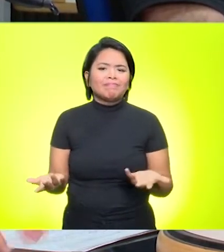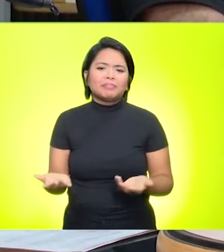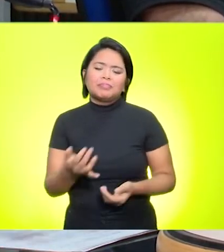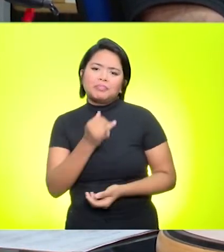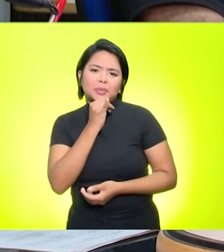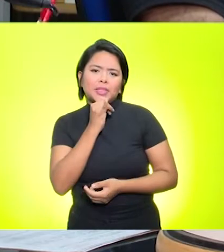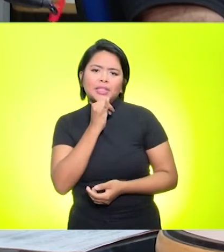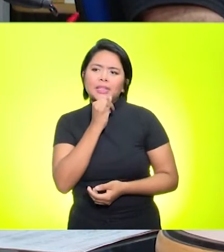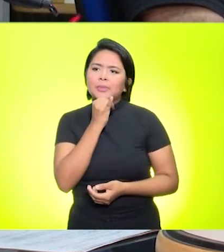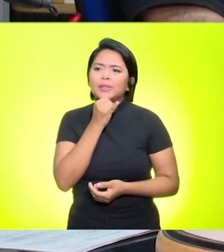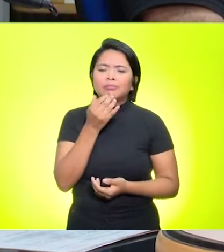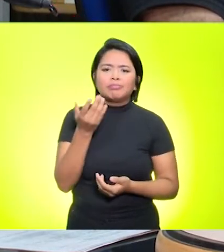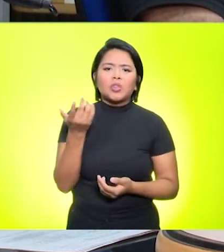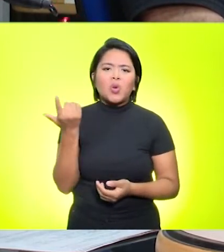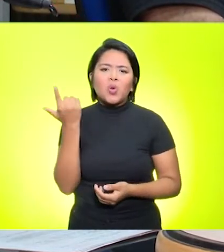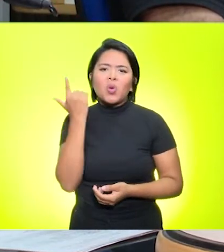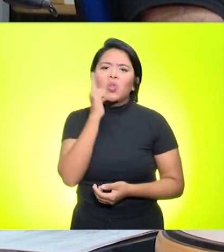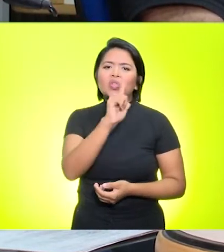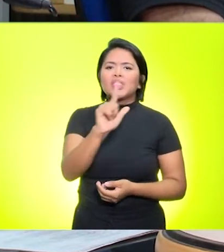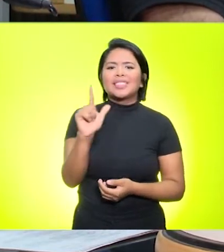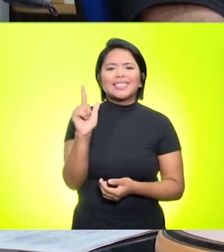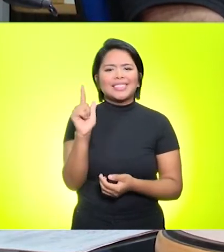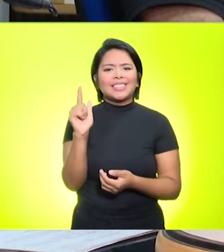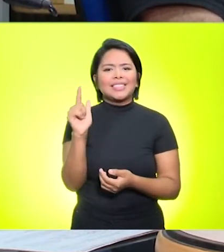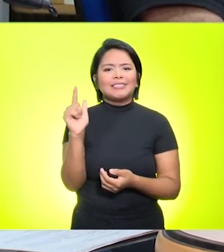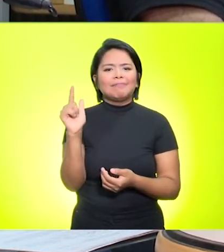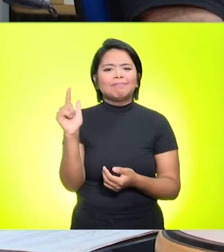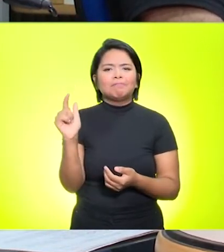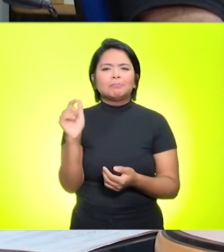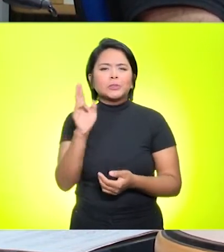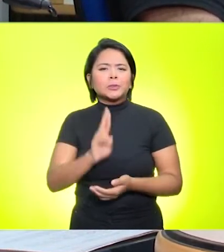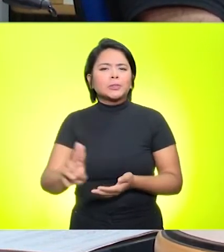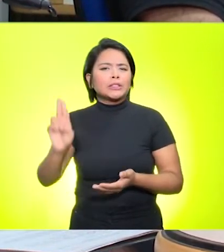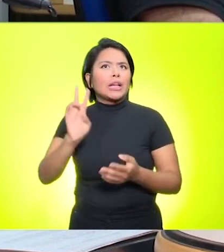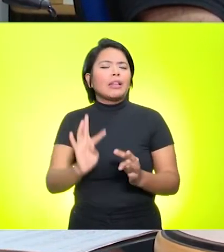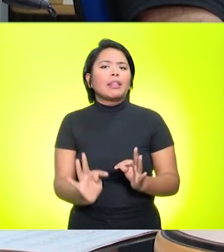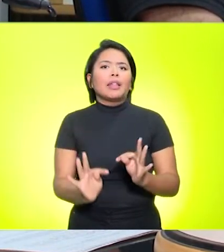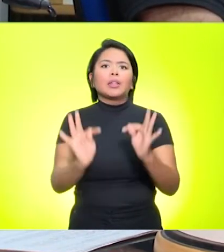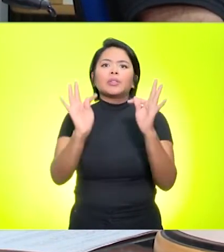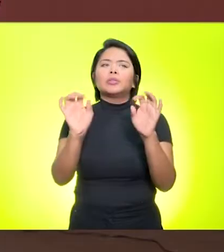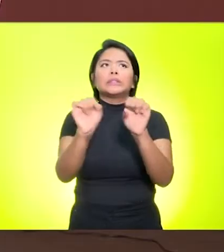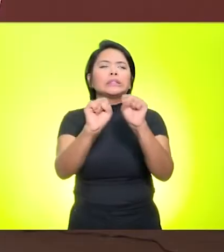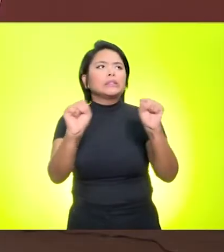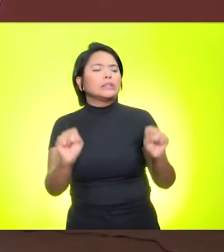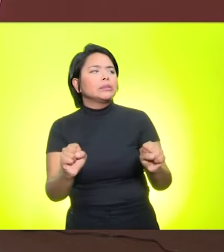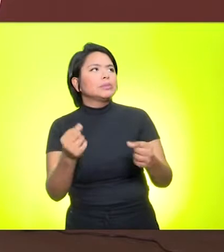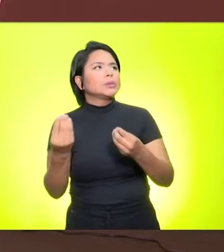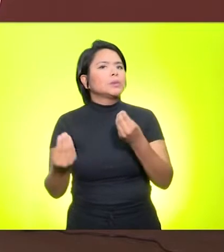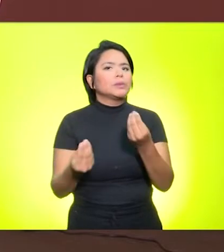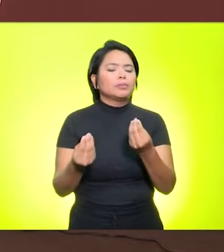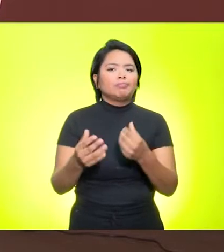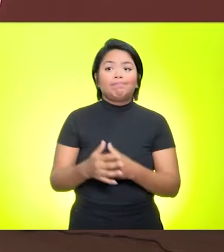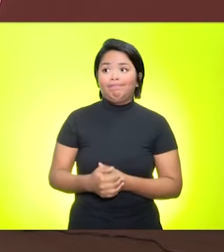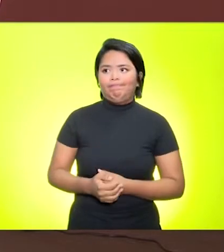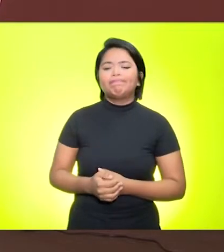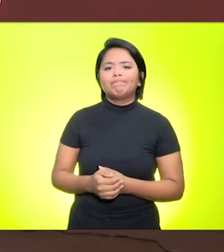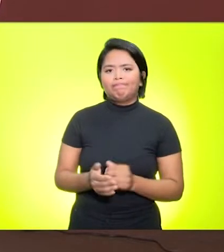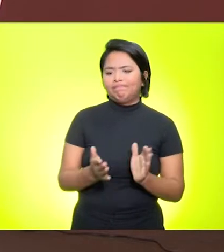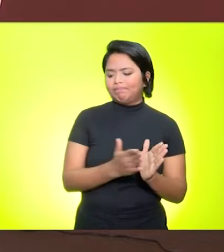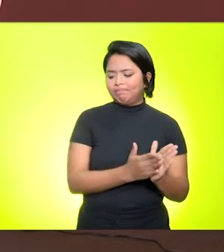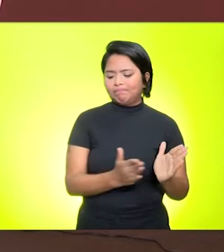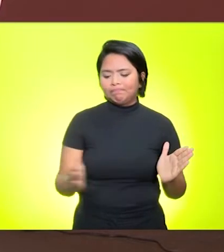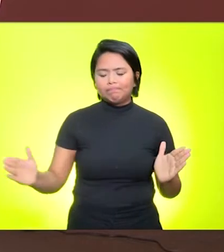de gerenciar todas as ferramentas, plataformas que chegam de uma vez, que a gente tem que utilizar? Ao longo da pandemia,